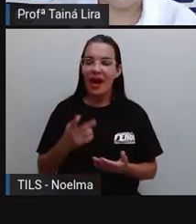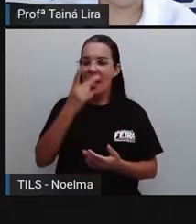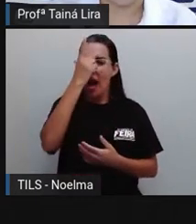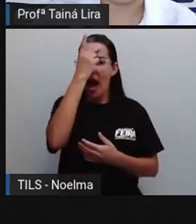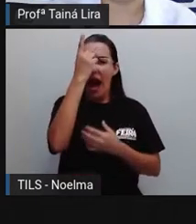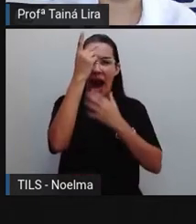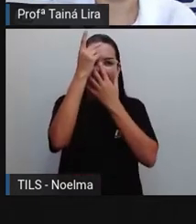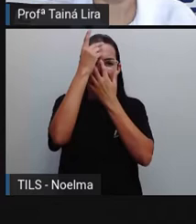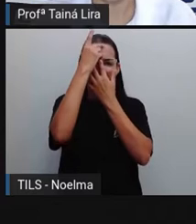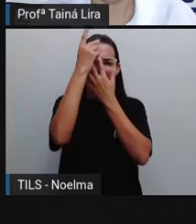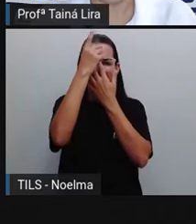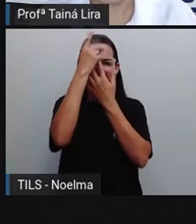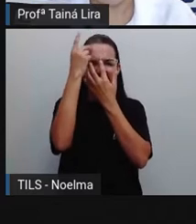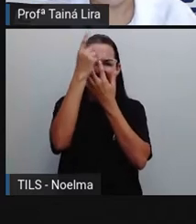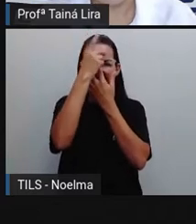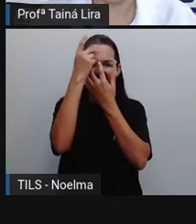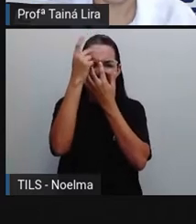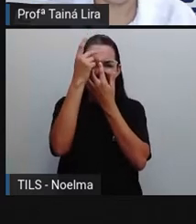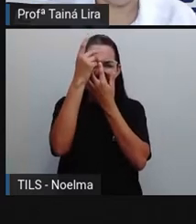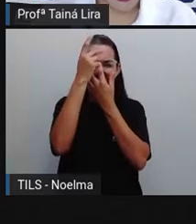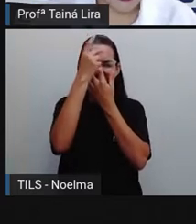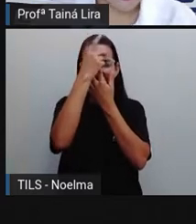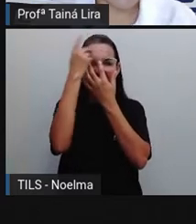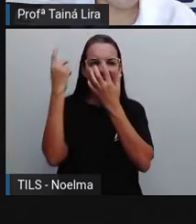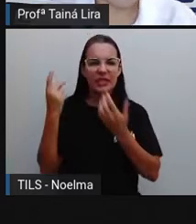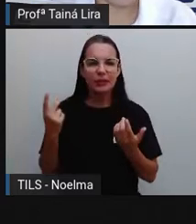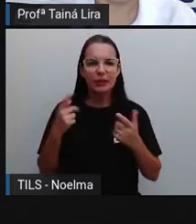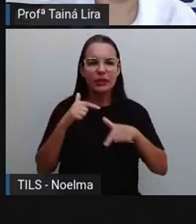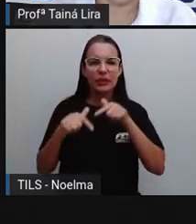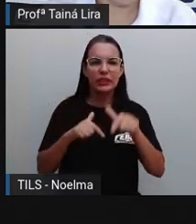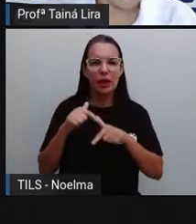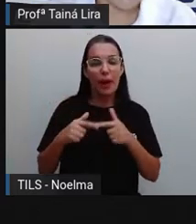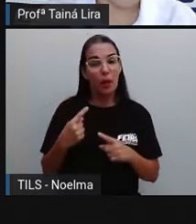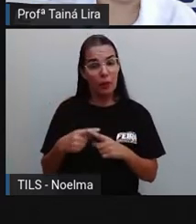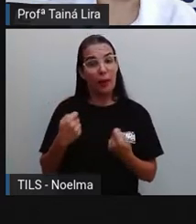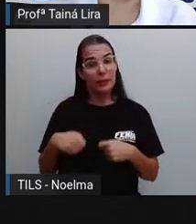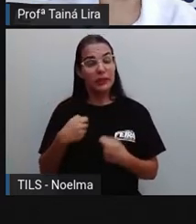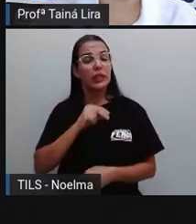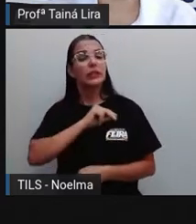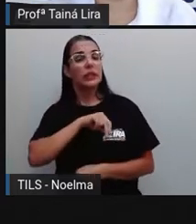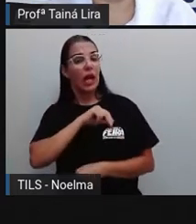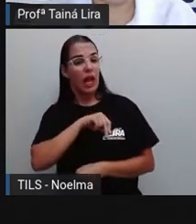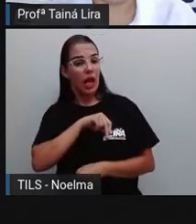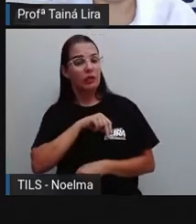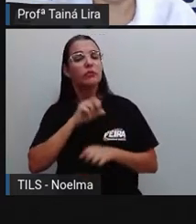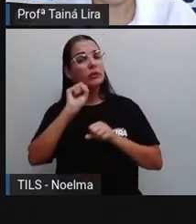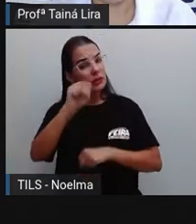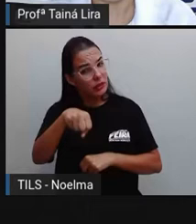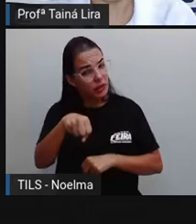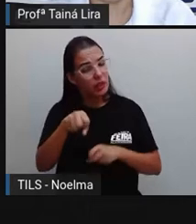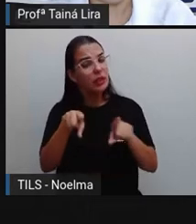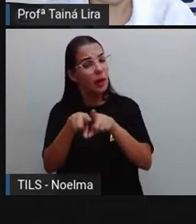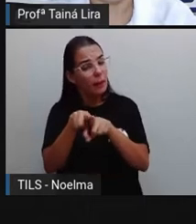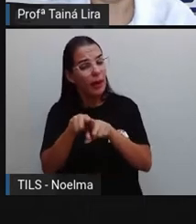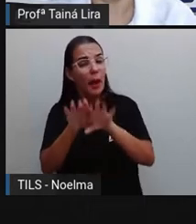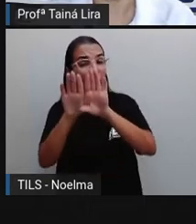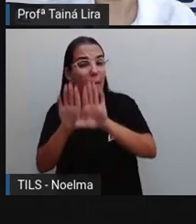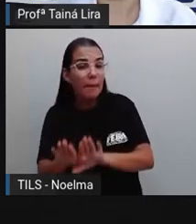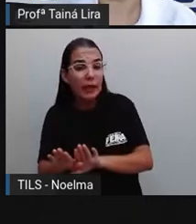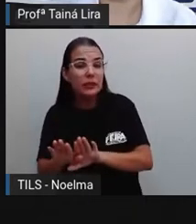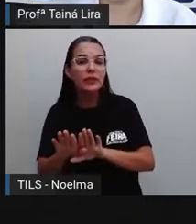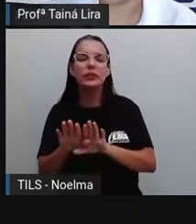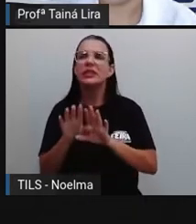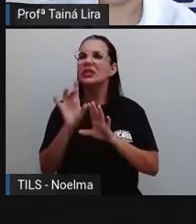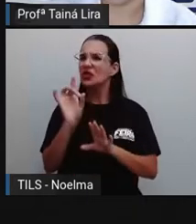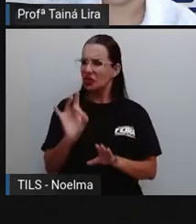trabalham, né? Precisam trabalhar ali para ter uma renda. Também. A gente trabalha também para ter uma renda. Mas